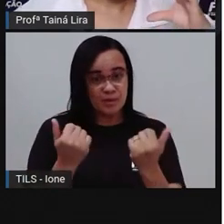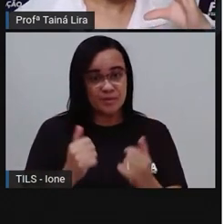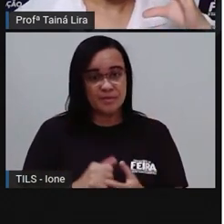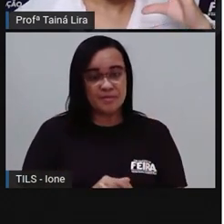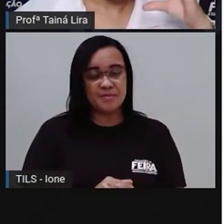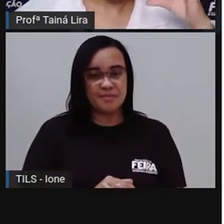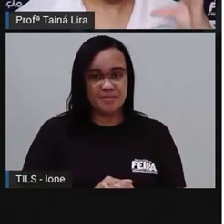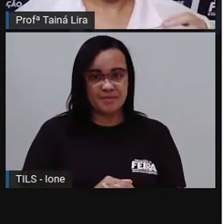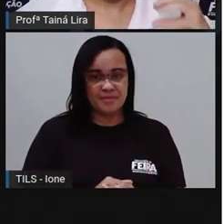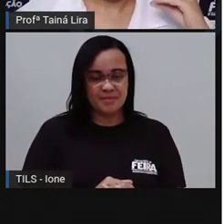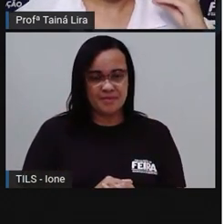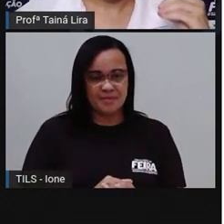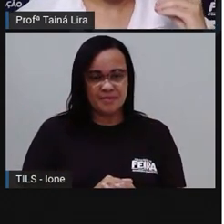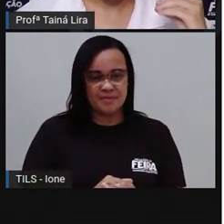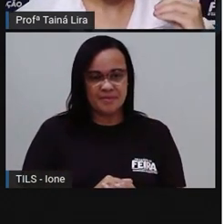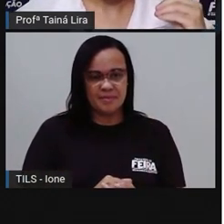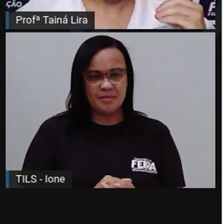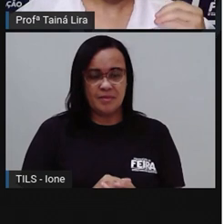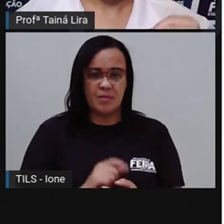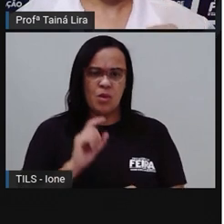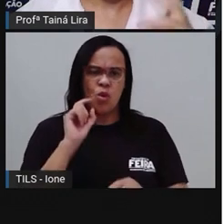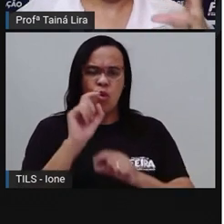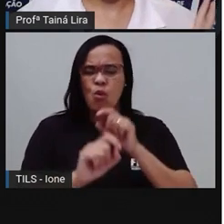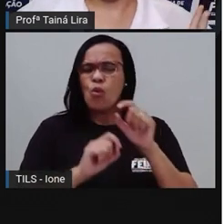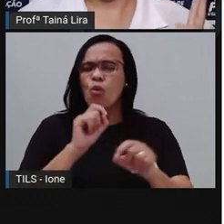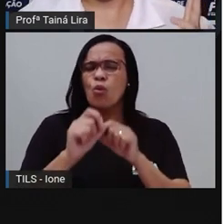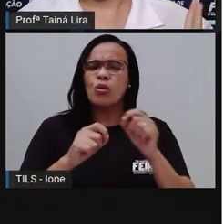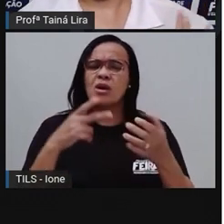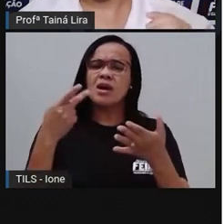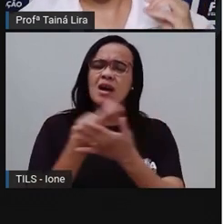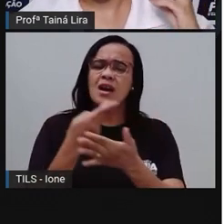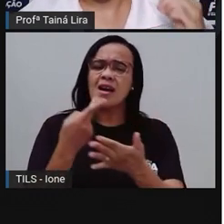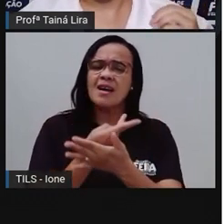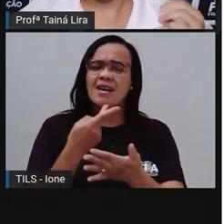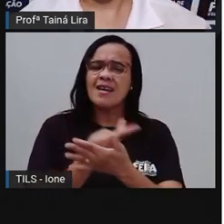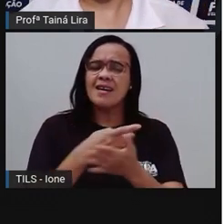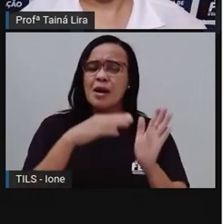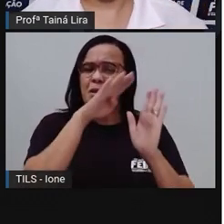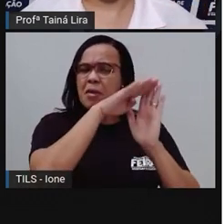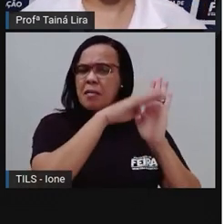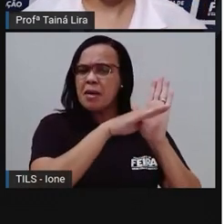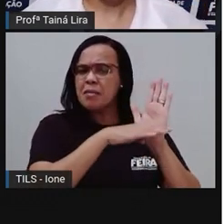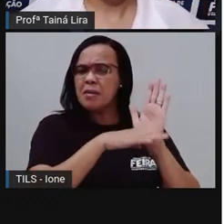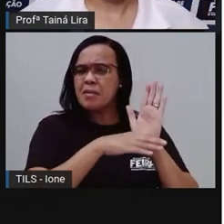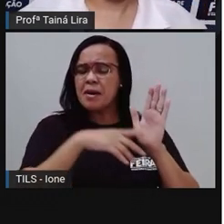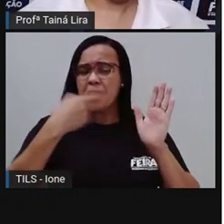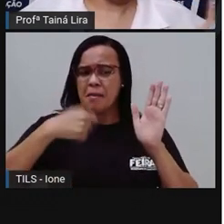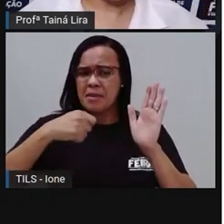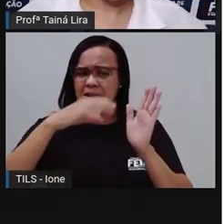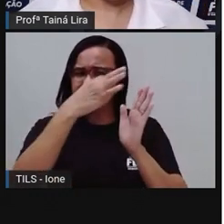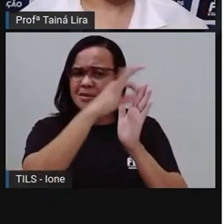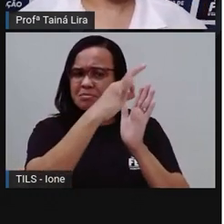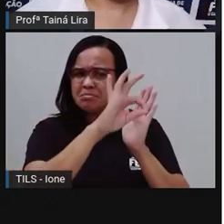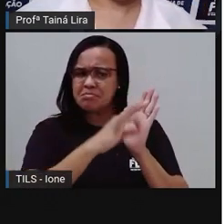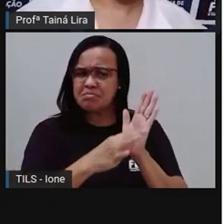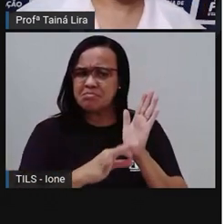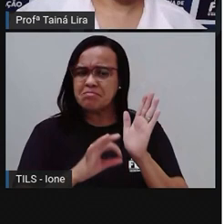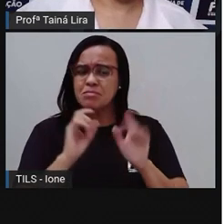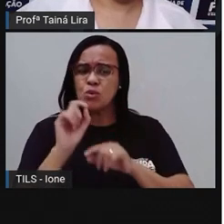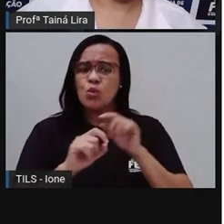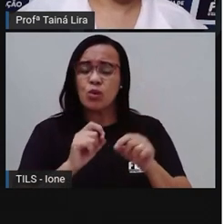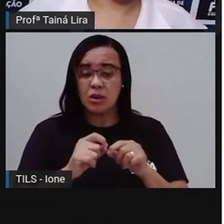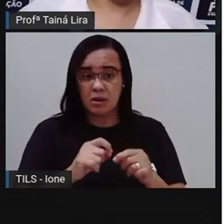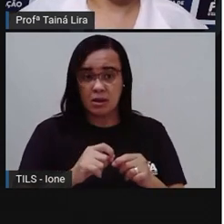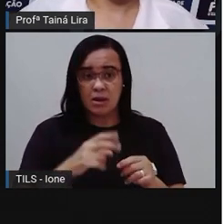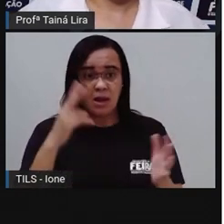Mas, o que será que tem de errado aí que a gente precisa ainda corrigir? Vamos reler aqui essa parte.